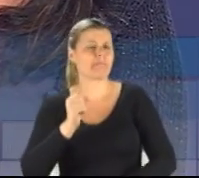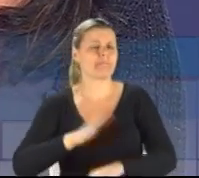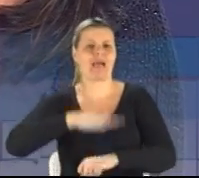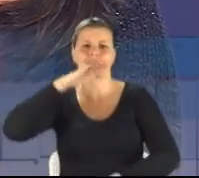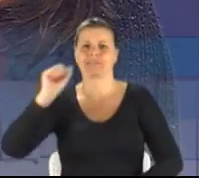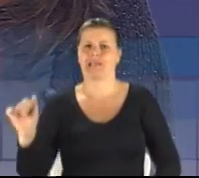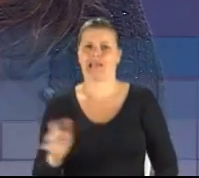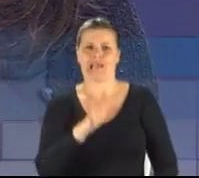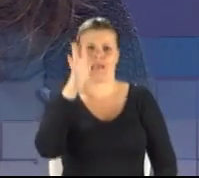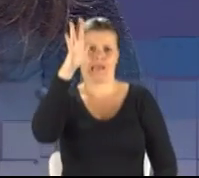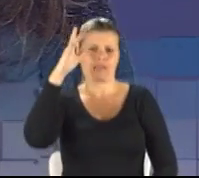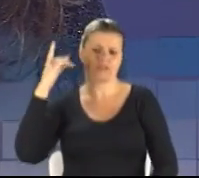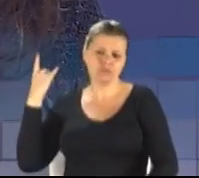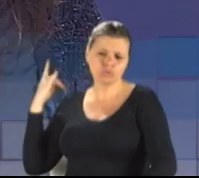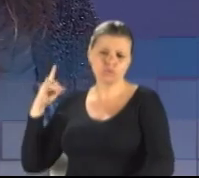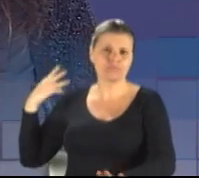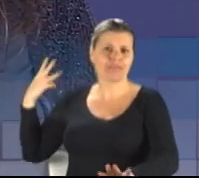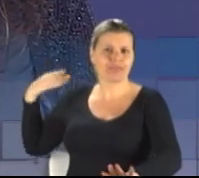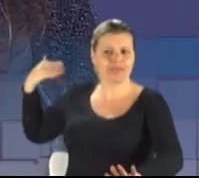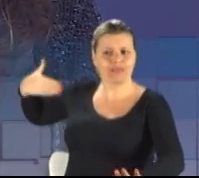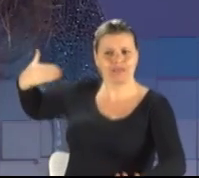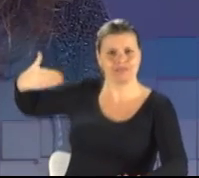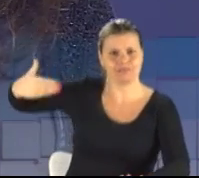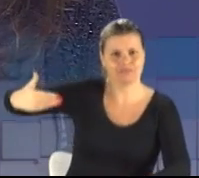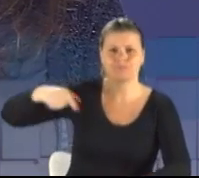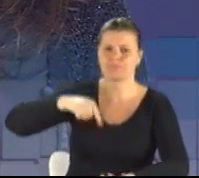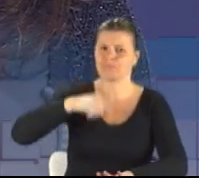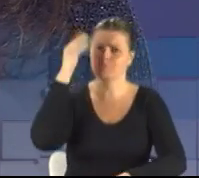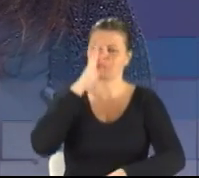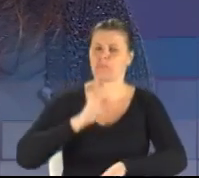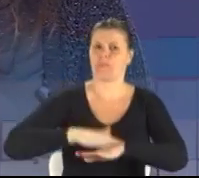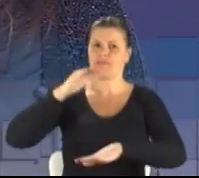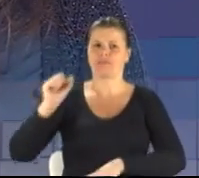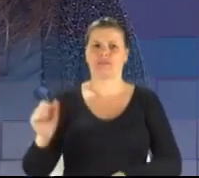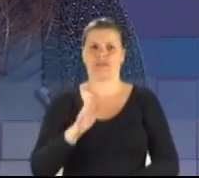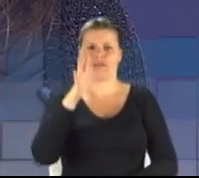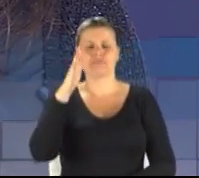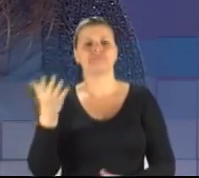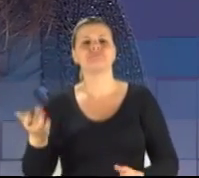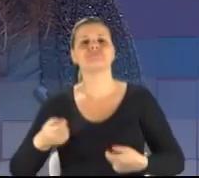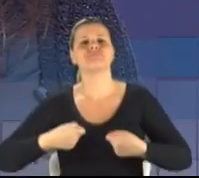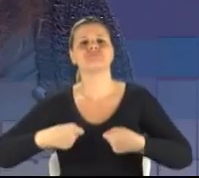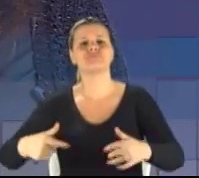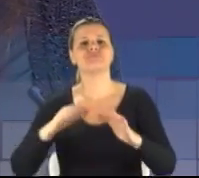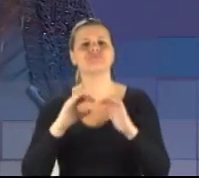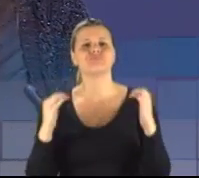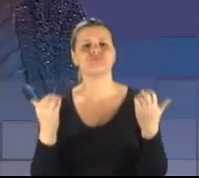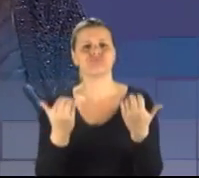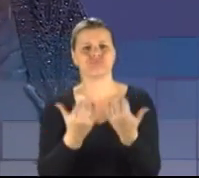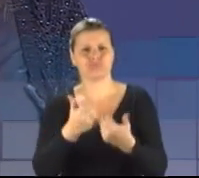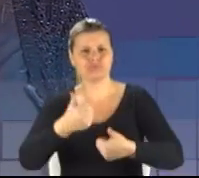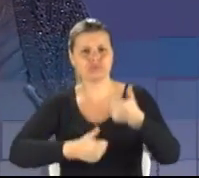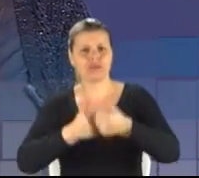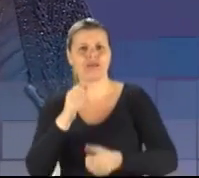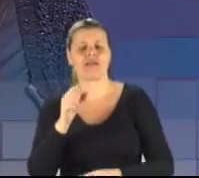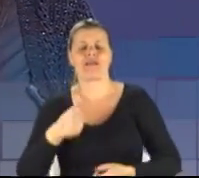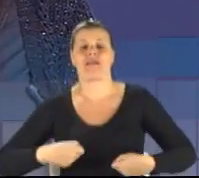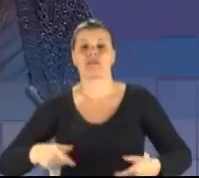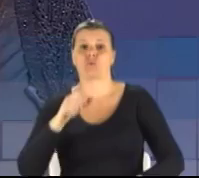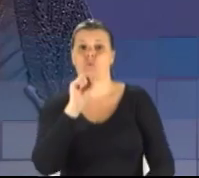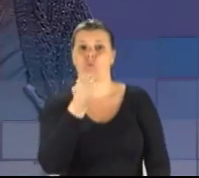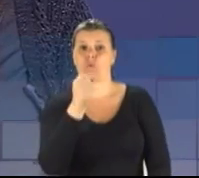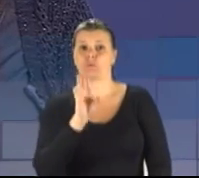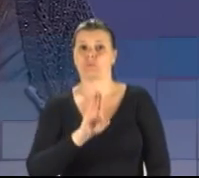três edições do mesmo evento. Só em estádio de futebol foram gastos 8 bilhões de reais. A gente tem, por